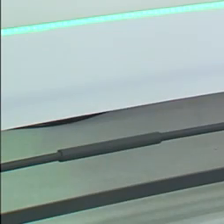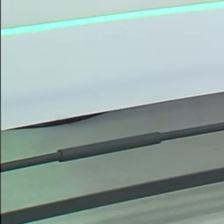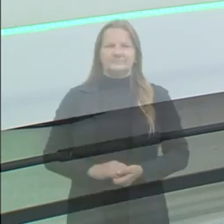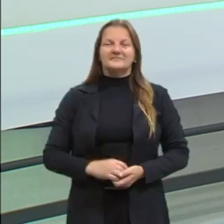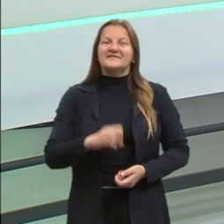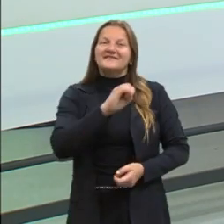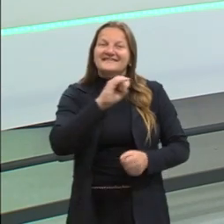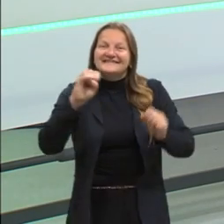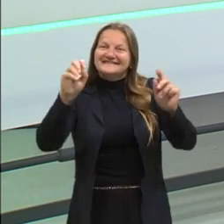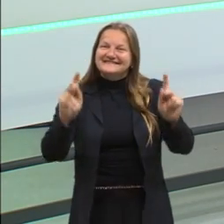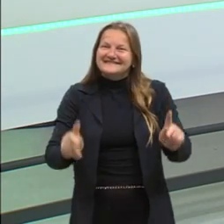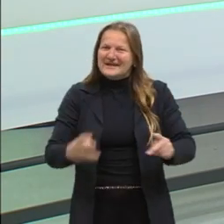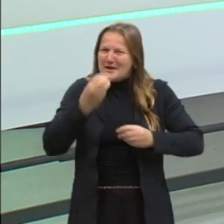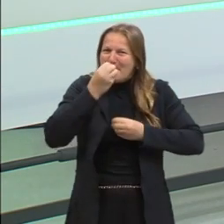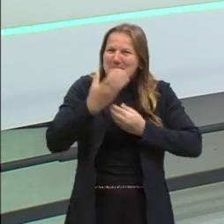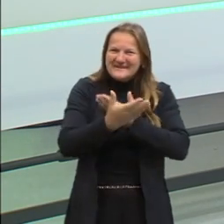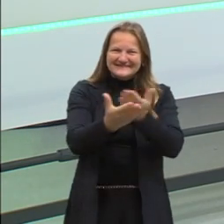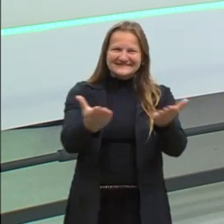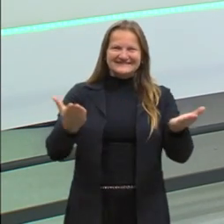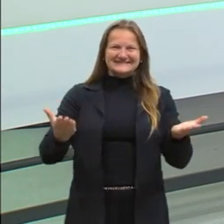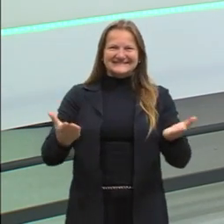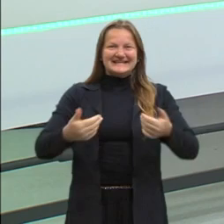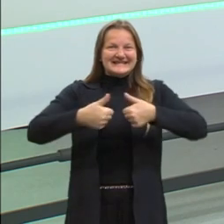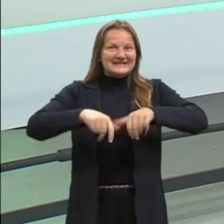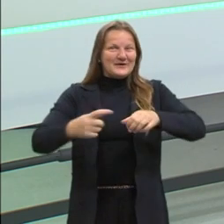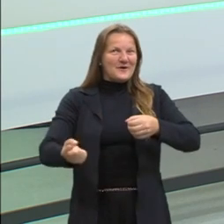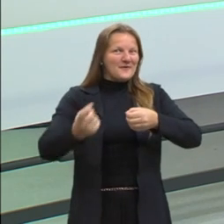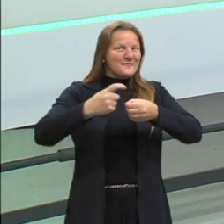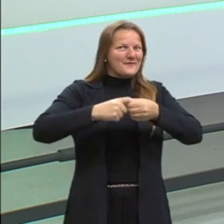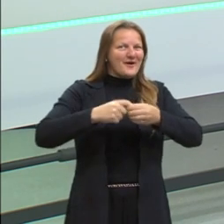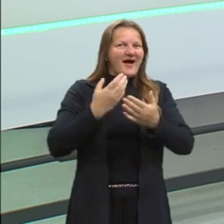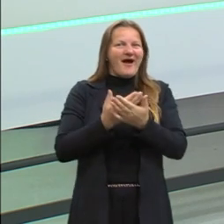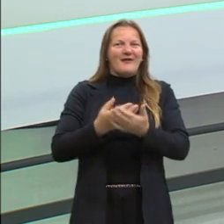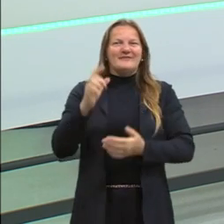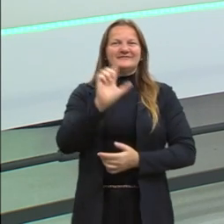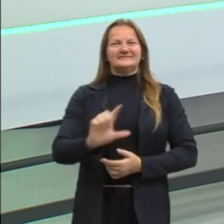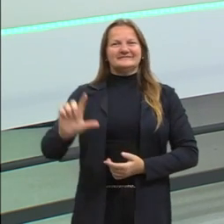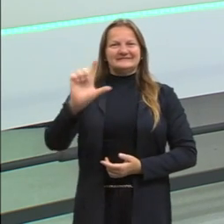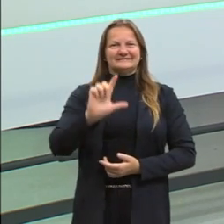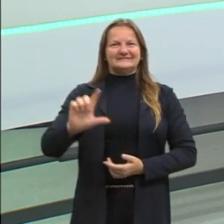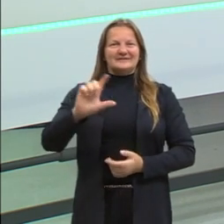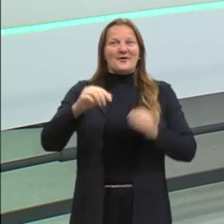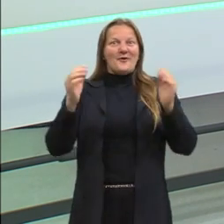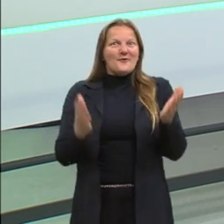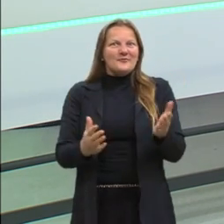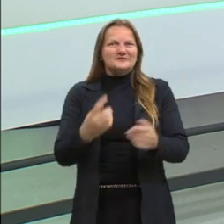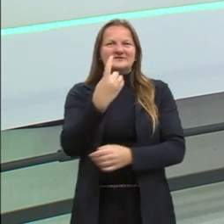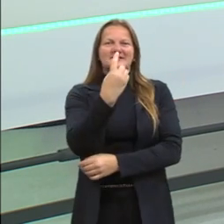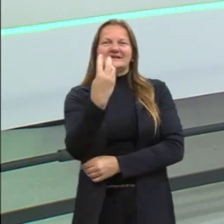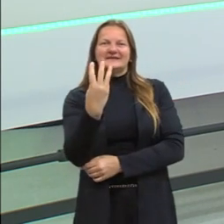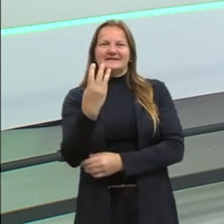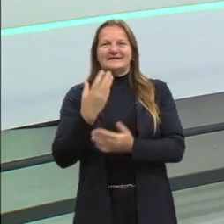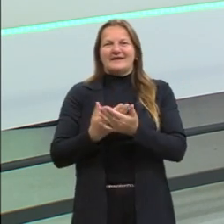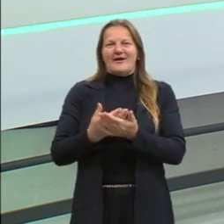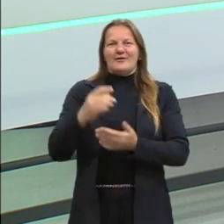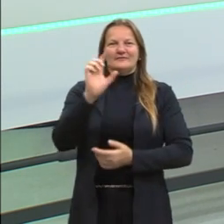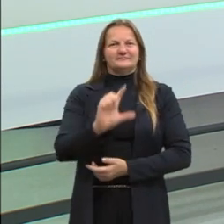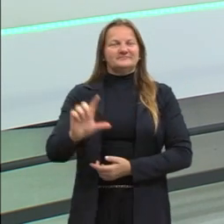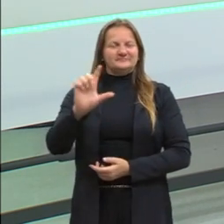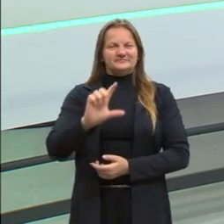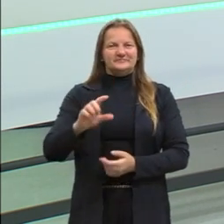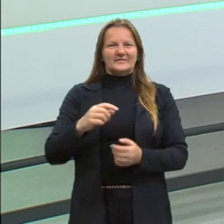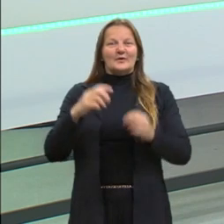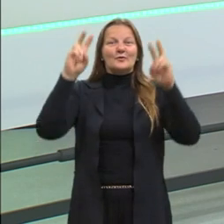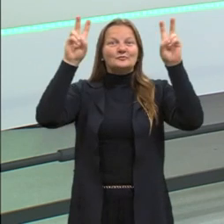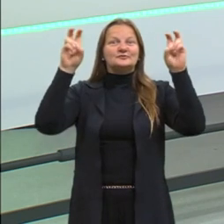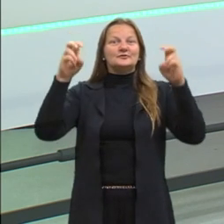Olá pessoal, tudo bem com vocês? Estamos aqui para mais uma aula de literatura. Hoje a nossa décima terceira aula de literatura que tem